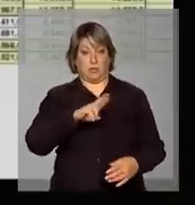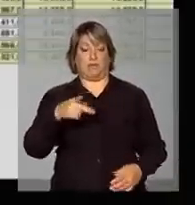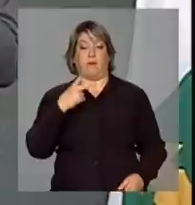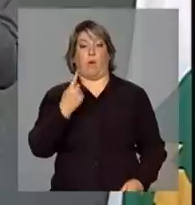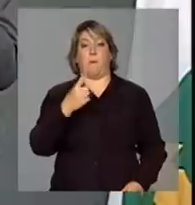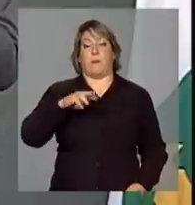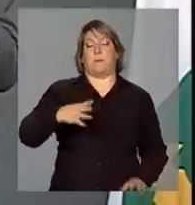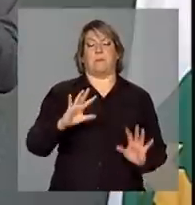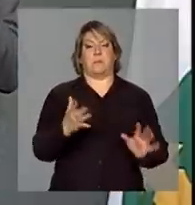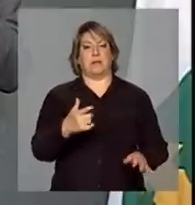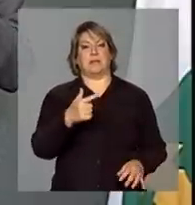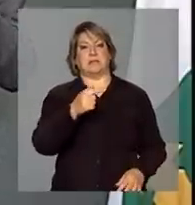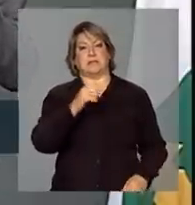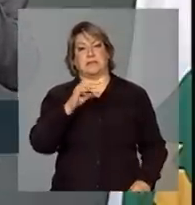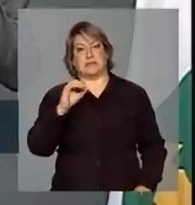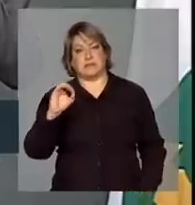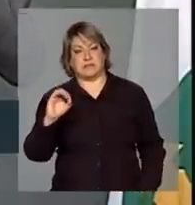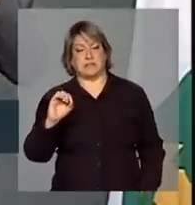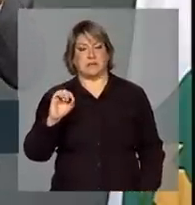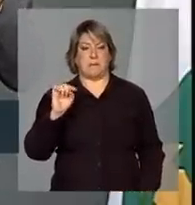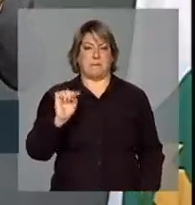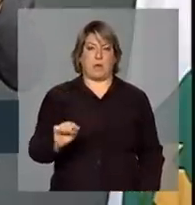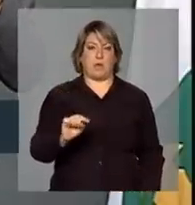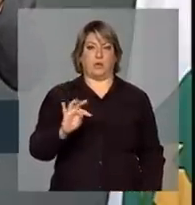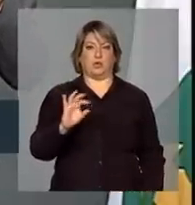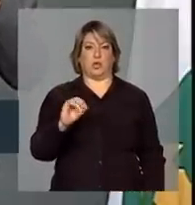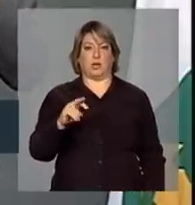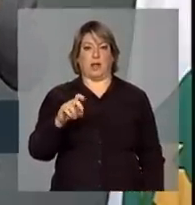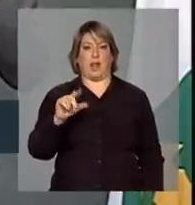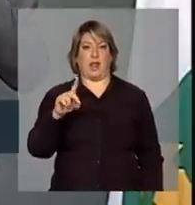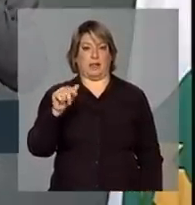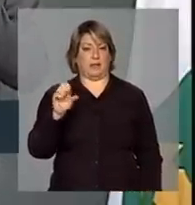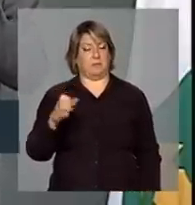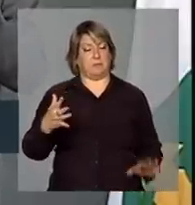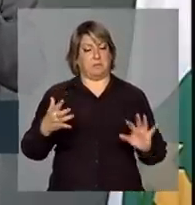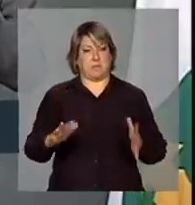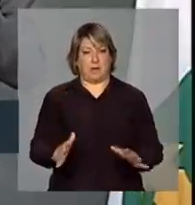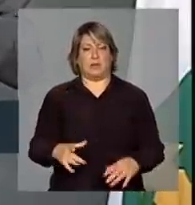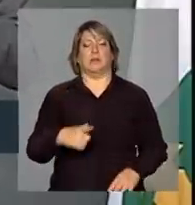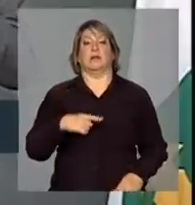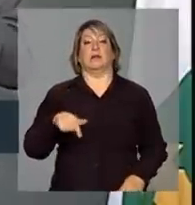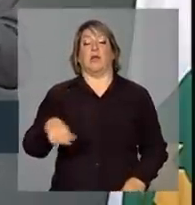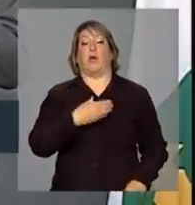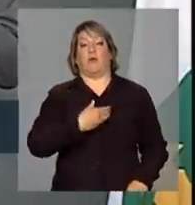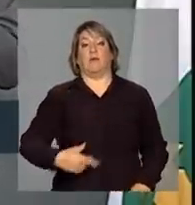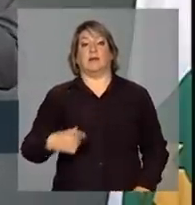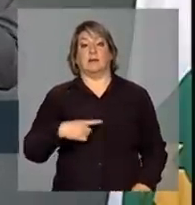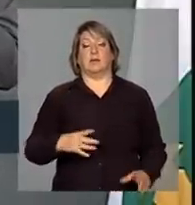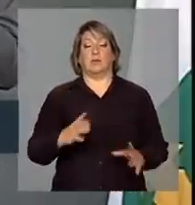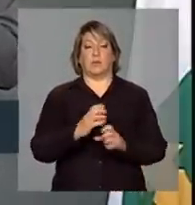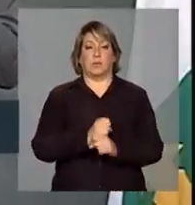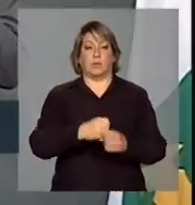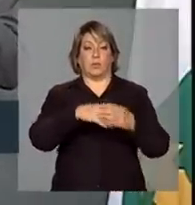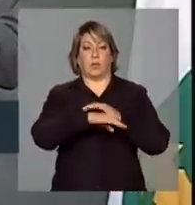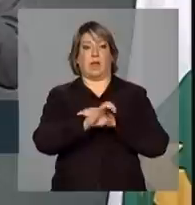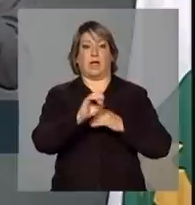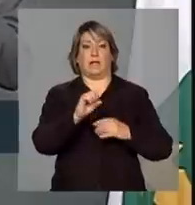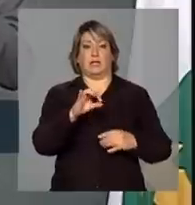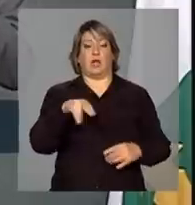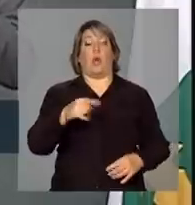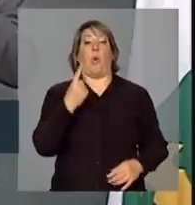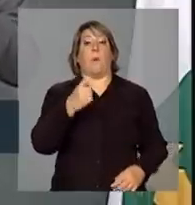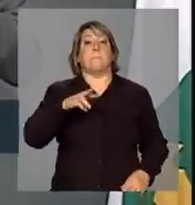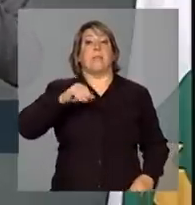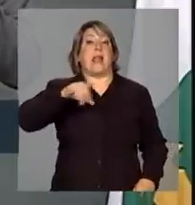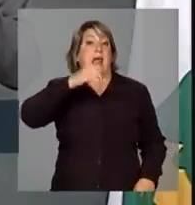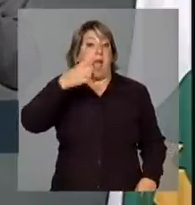500, 700, 700 mil toneladas, e o governo tem um estoque de passagem de um milhão de toneladas. Portanto, é um quadro de